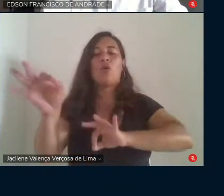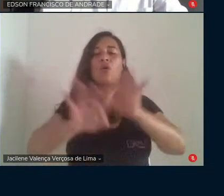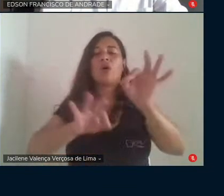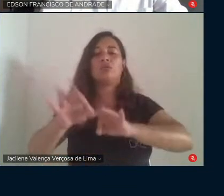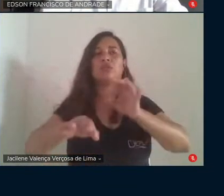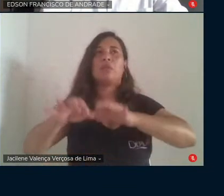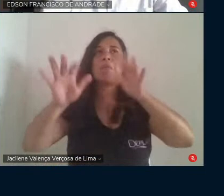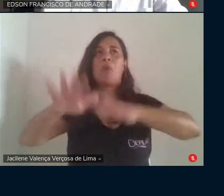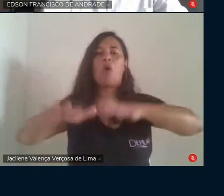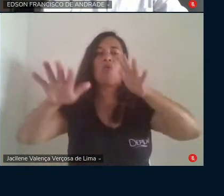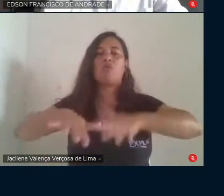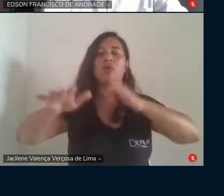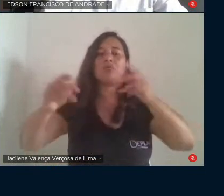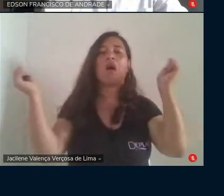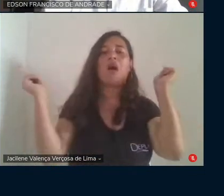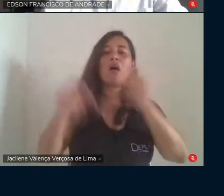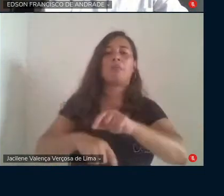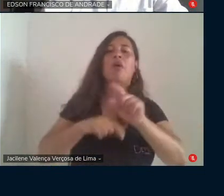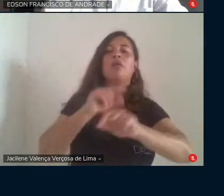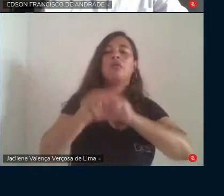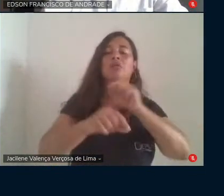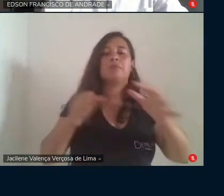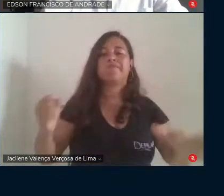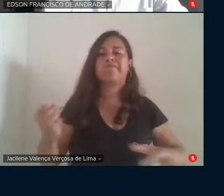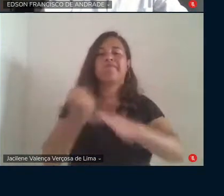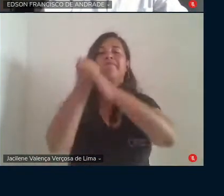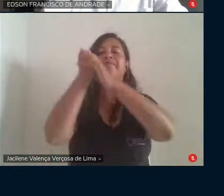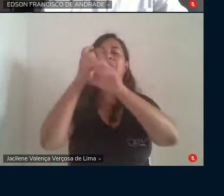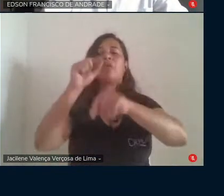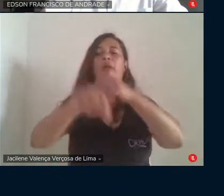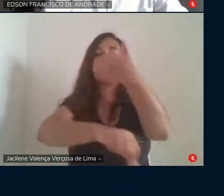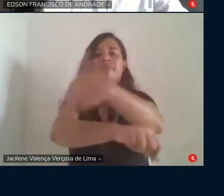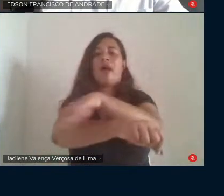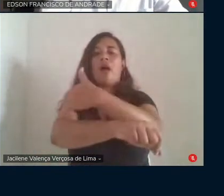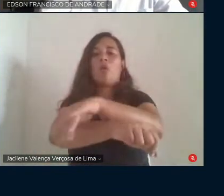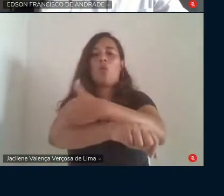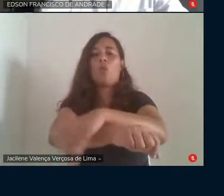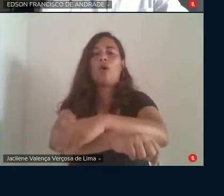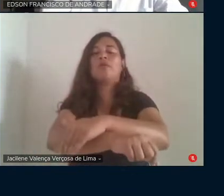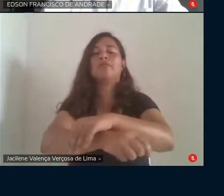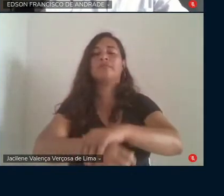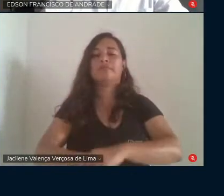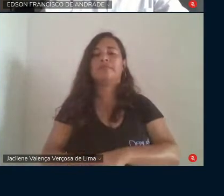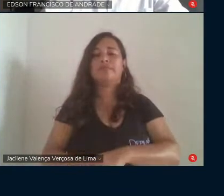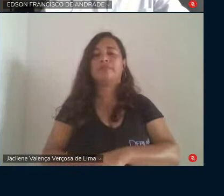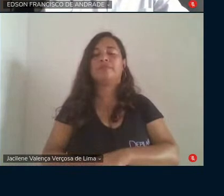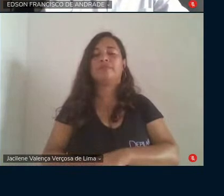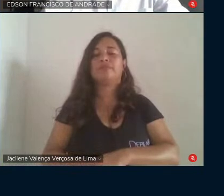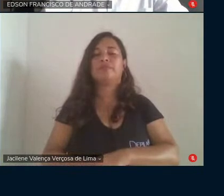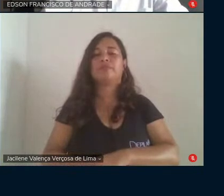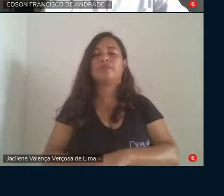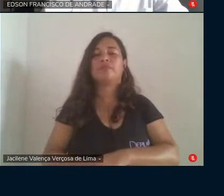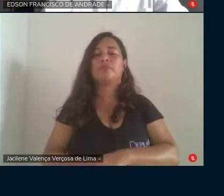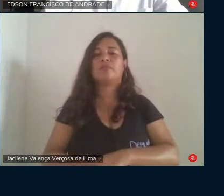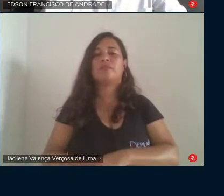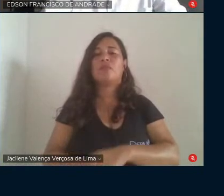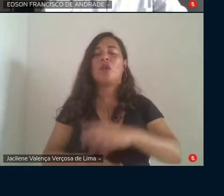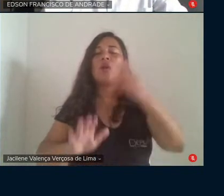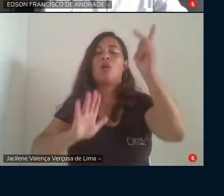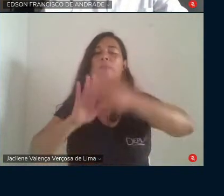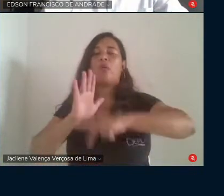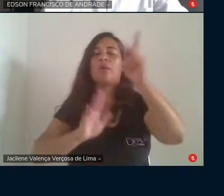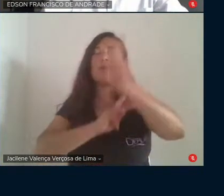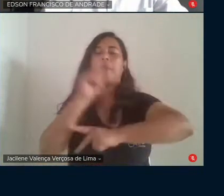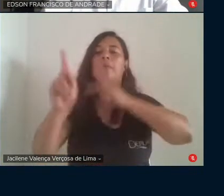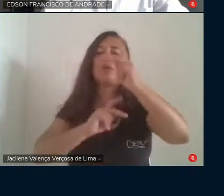capaz de sustentar nas ruas, isso é importante, um programa popular de reconstrução